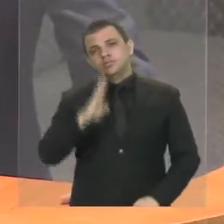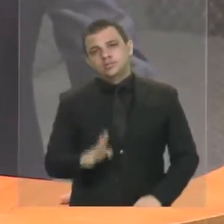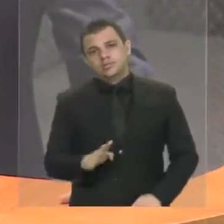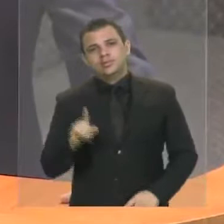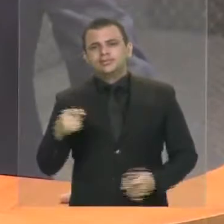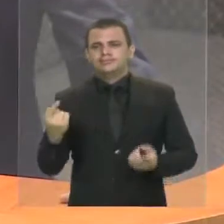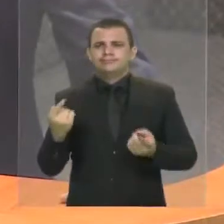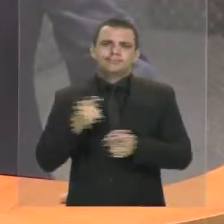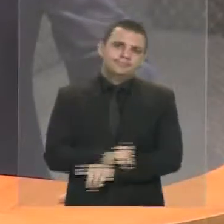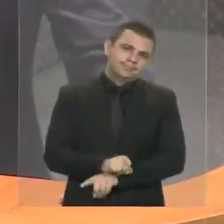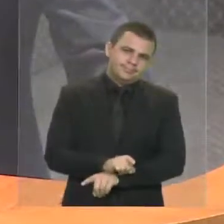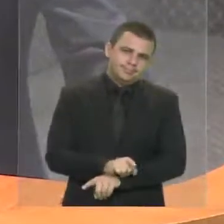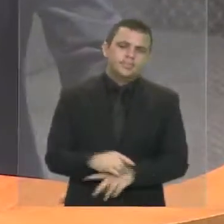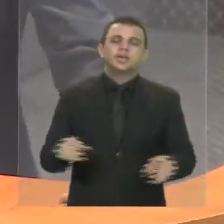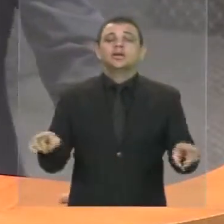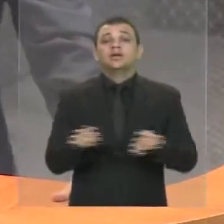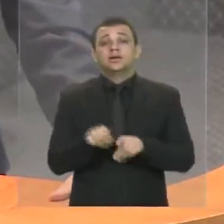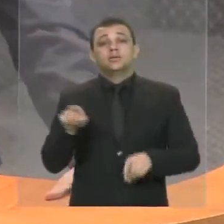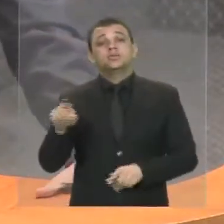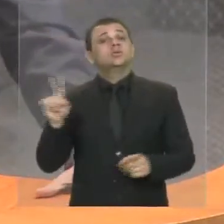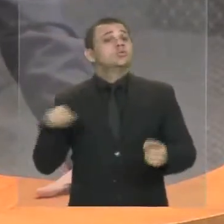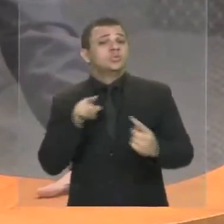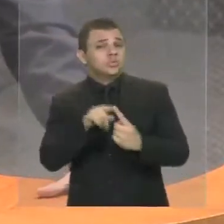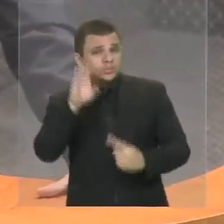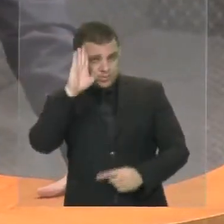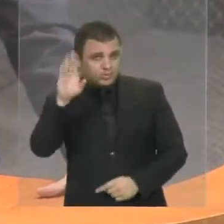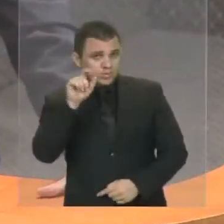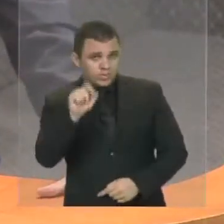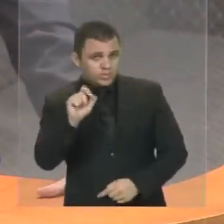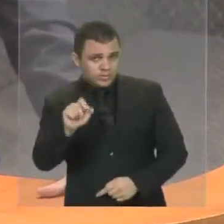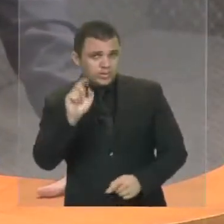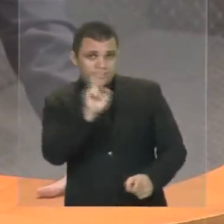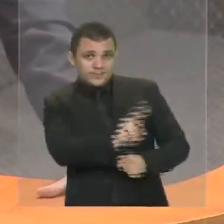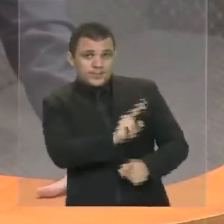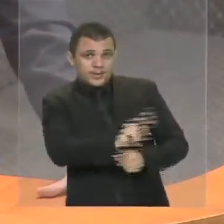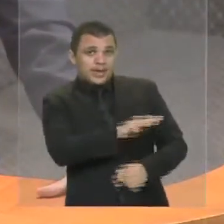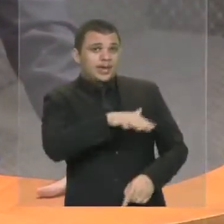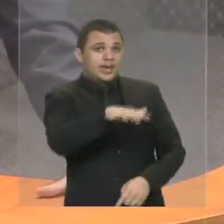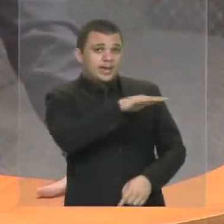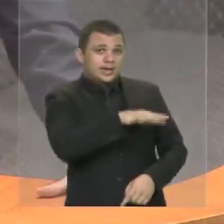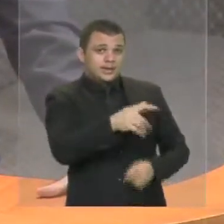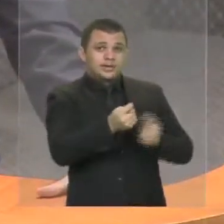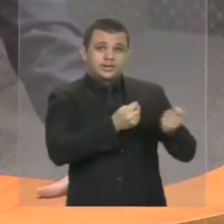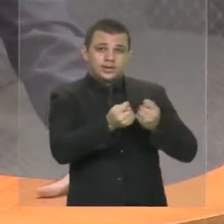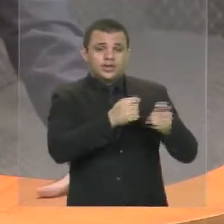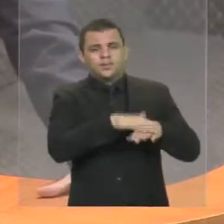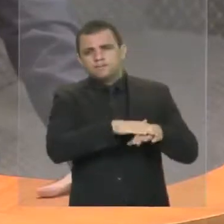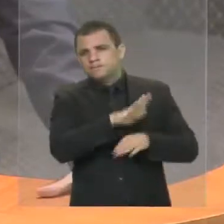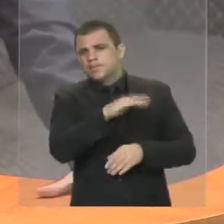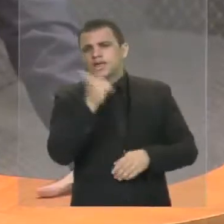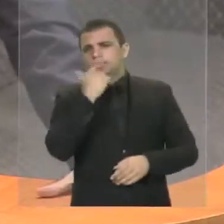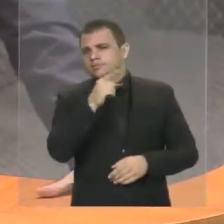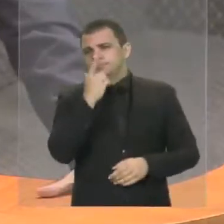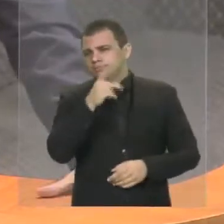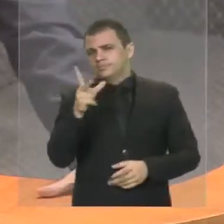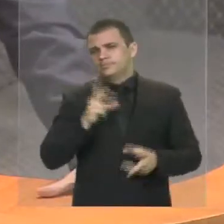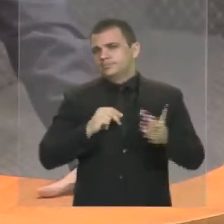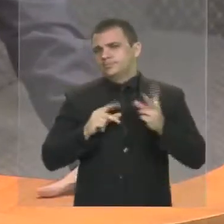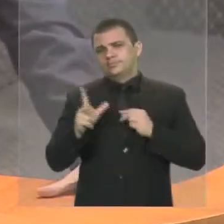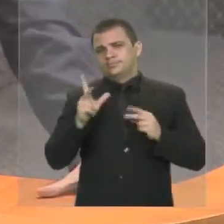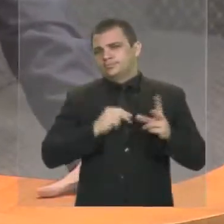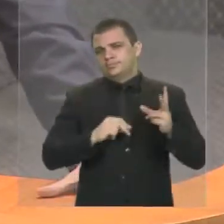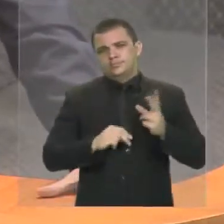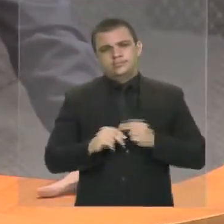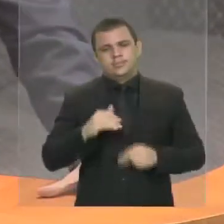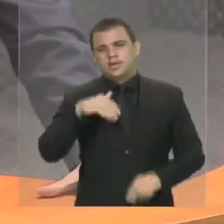visa, sobretudo, favorecer o setor da economia, que é o que mais se beneficia, é o que mais se beneficia